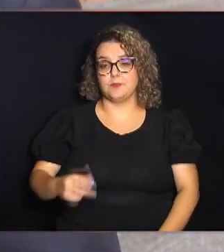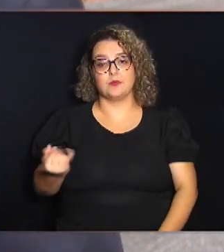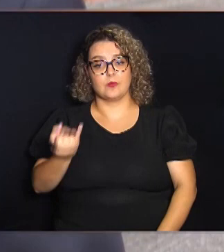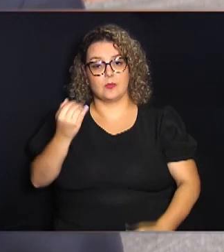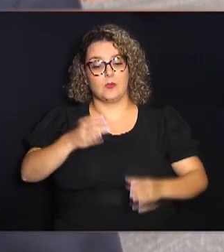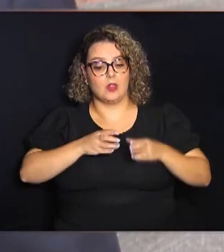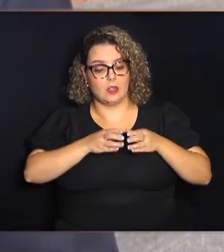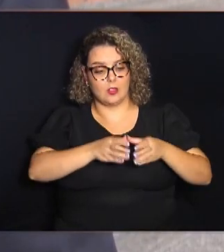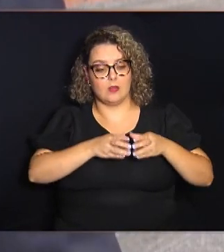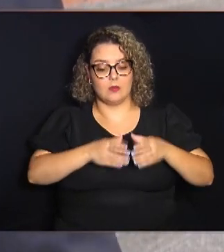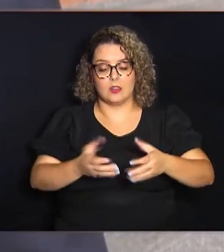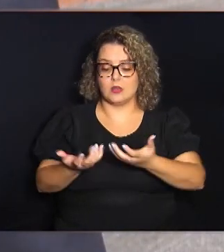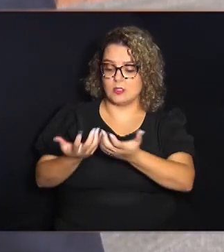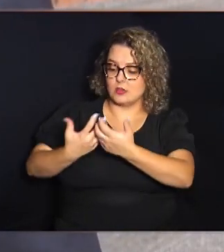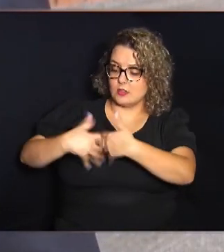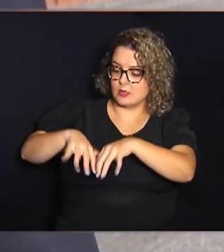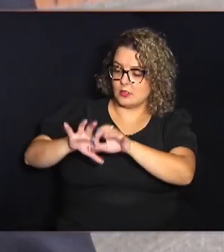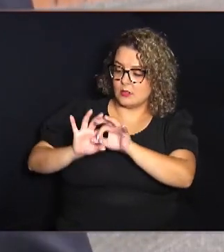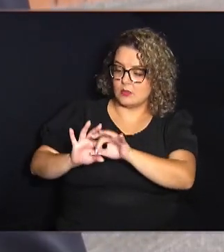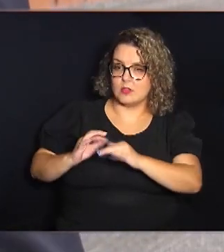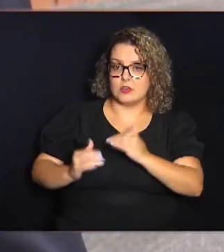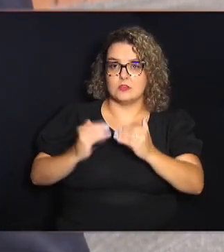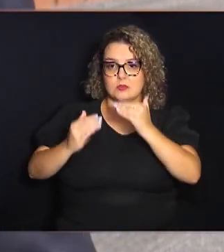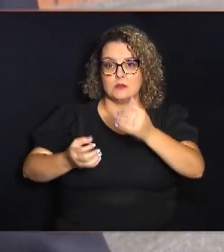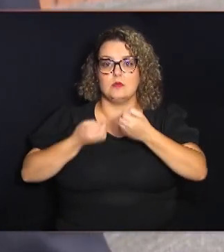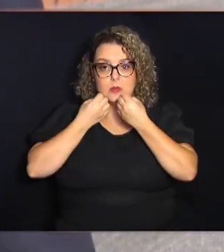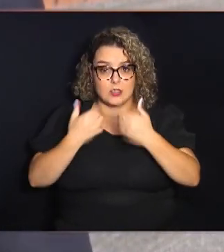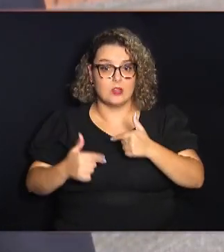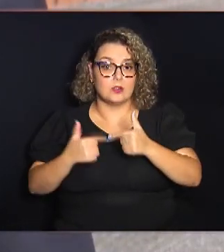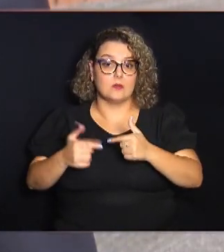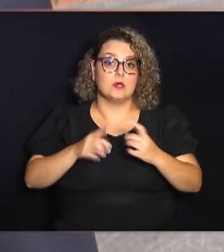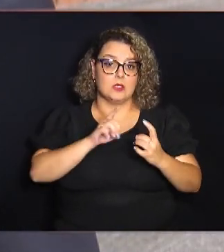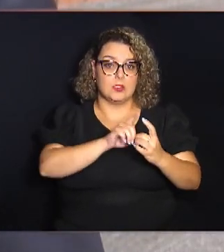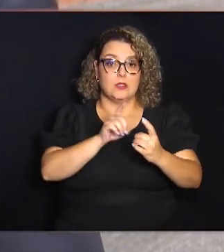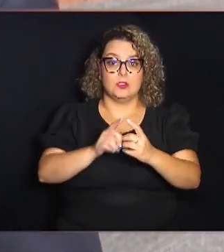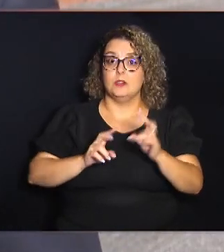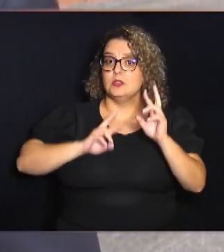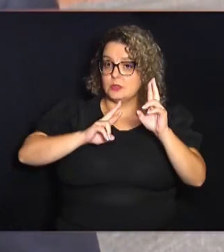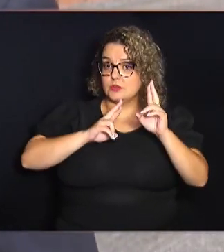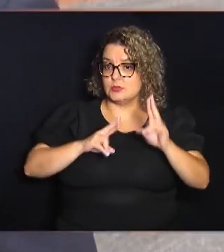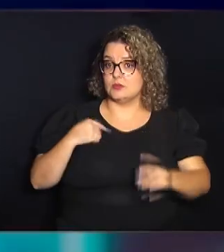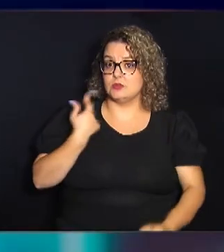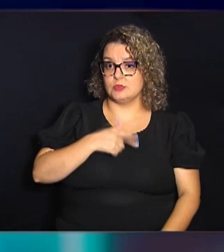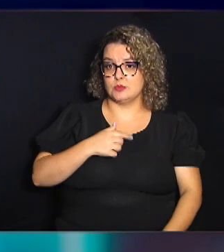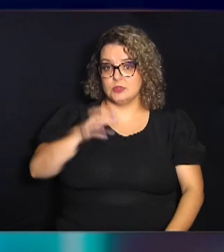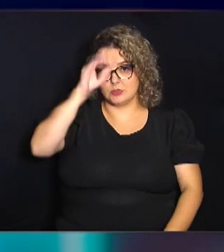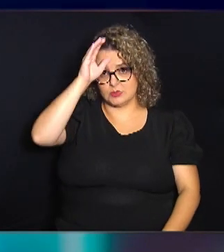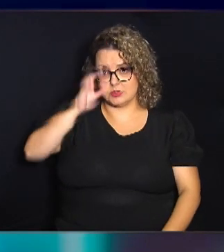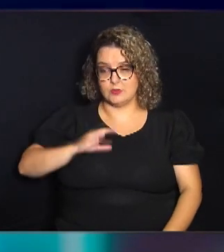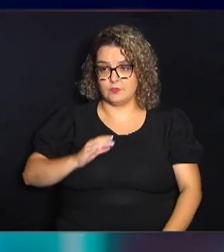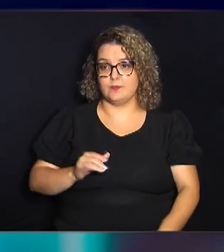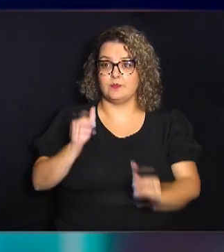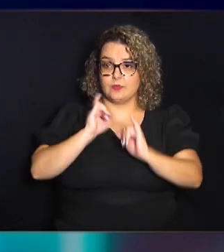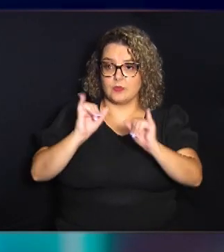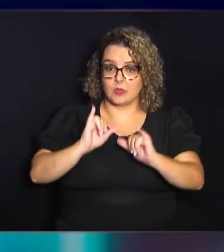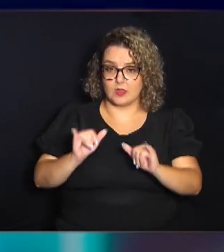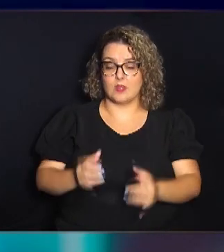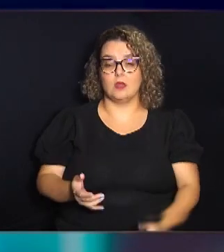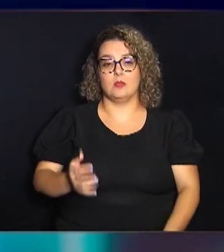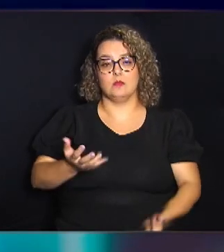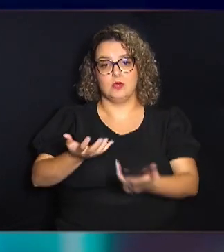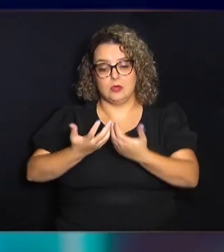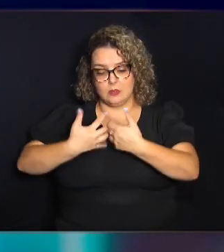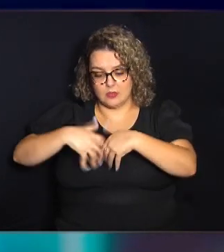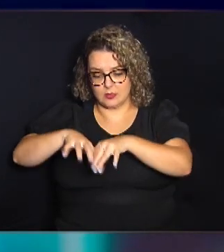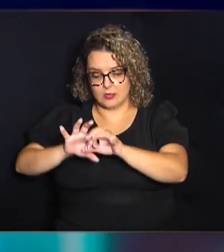fraterna para que possamos desenvolver bem o nosso trabalho e atender as expectativas dos nossos munícipes. A campanha da Fraternidade, que